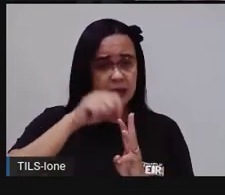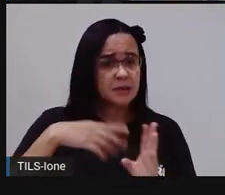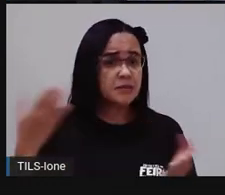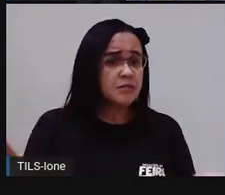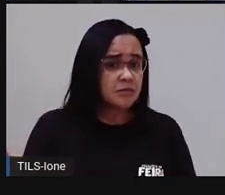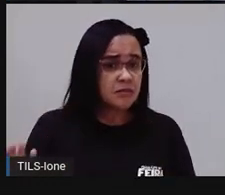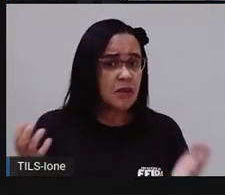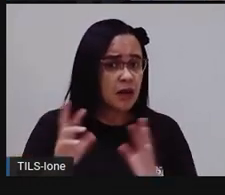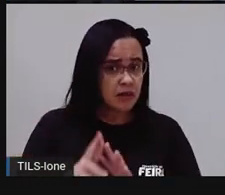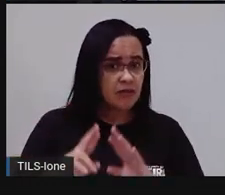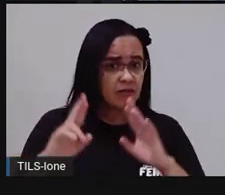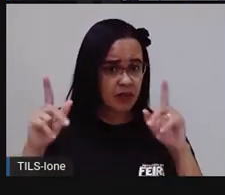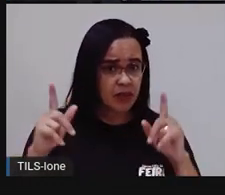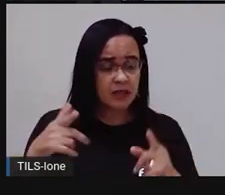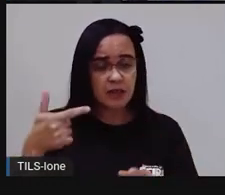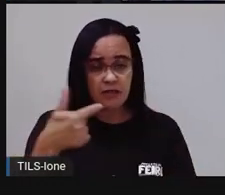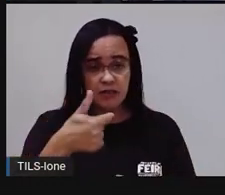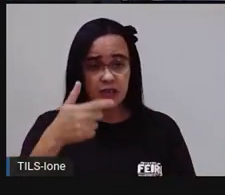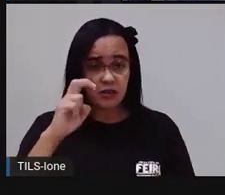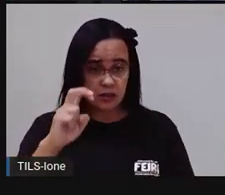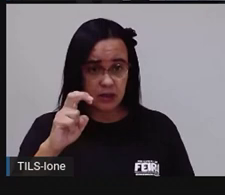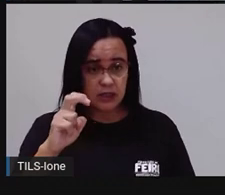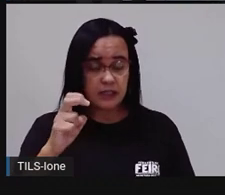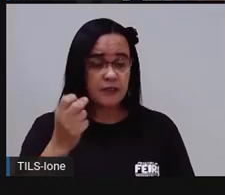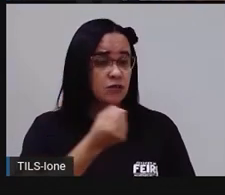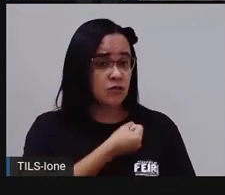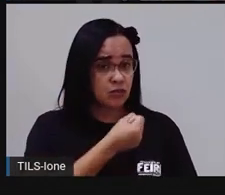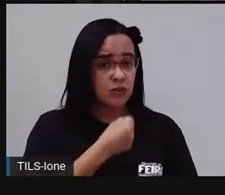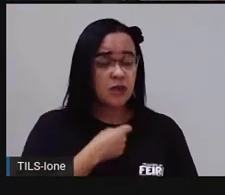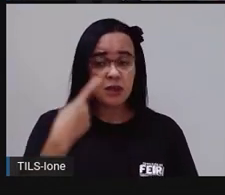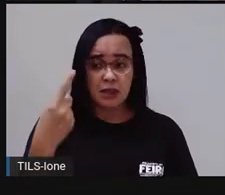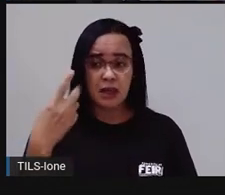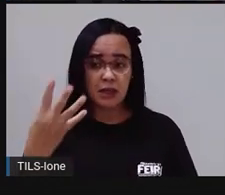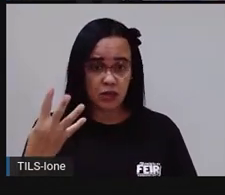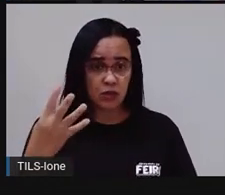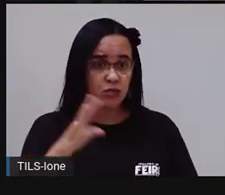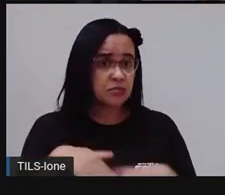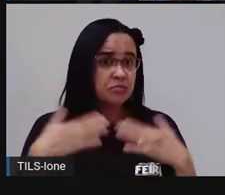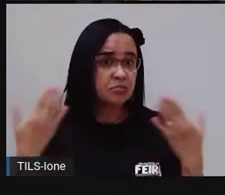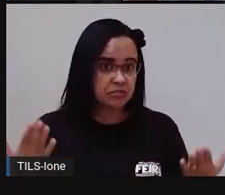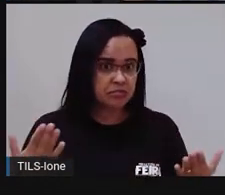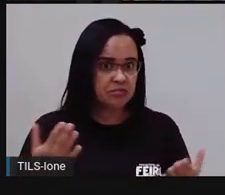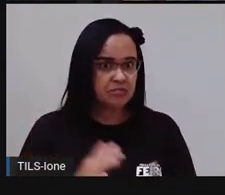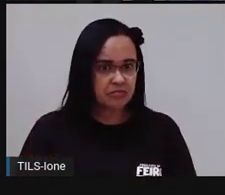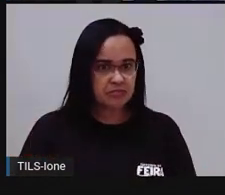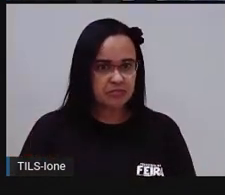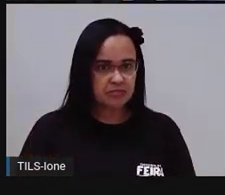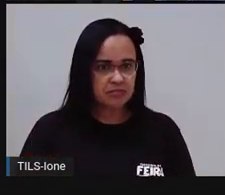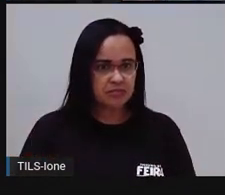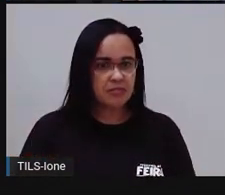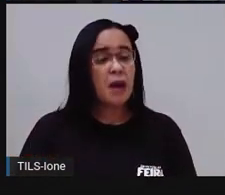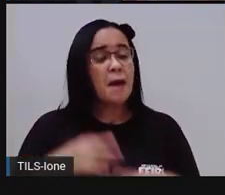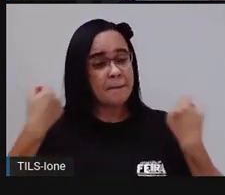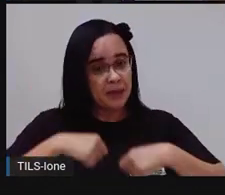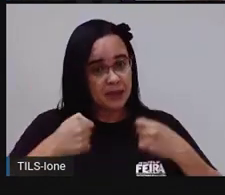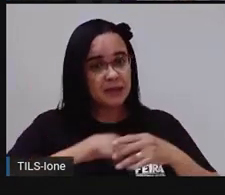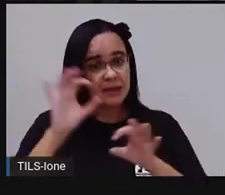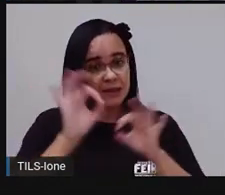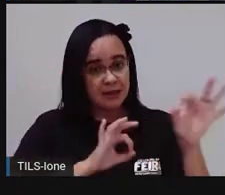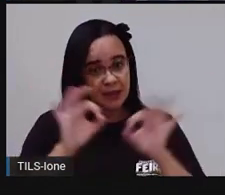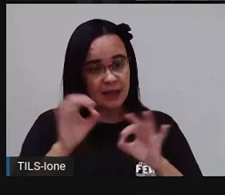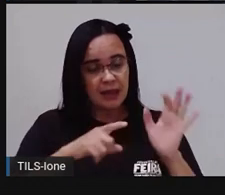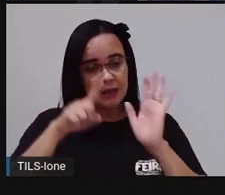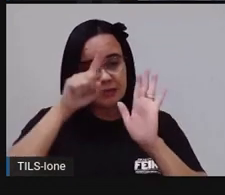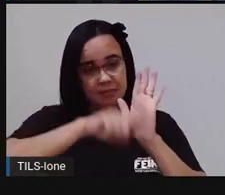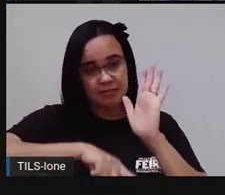diferença do número 14 pro número 25? E aí a gente faz uma conta de subtração, né? Então, a gente vai